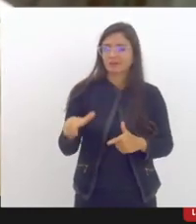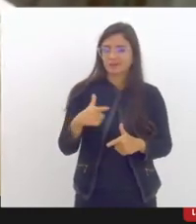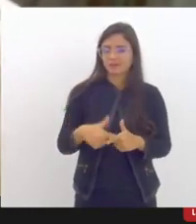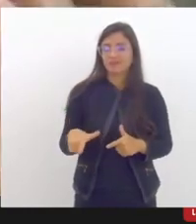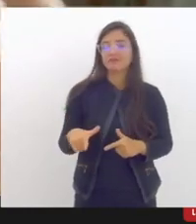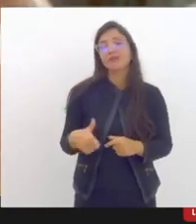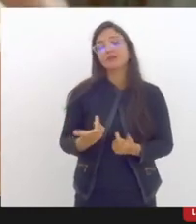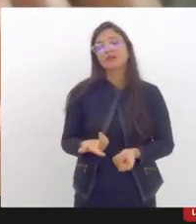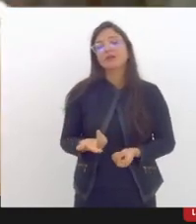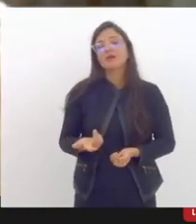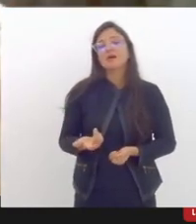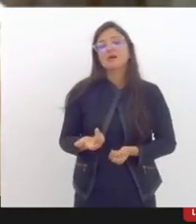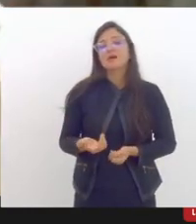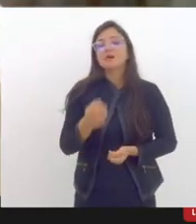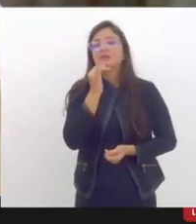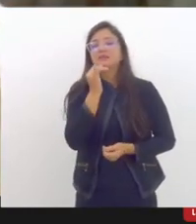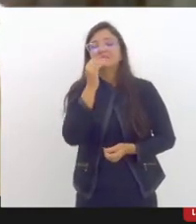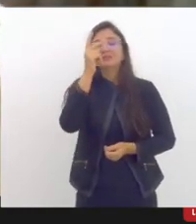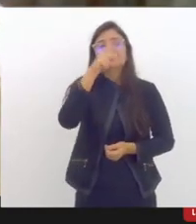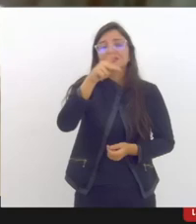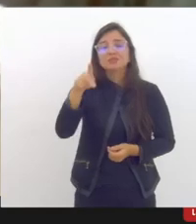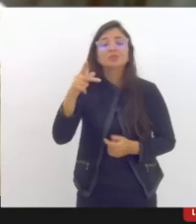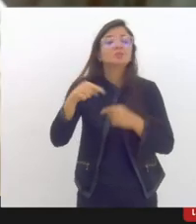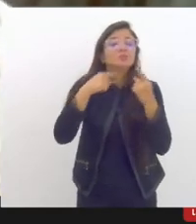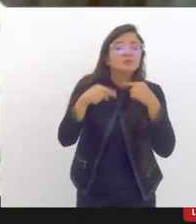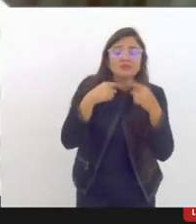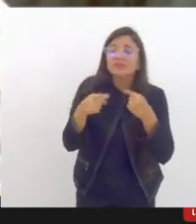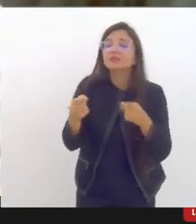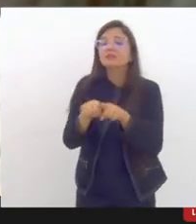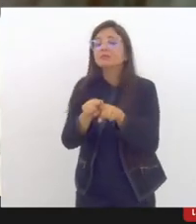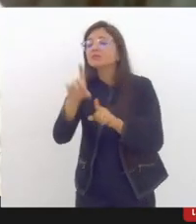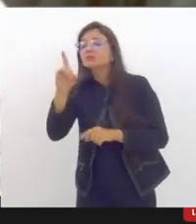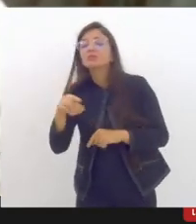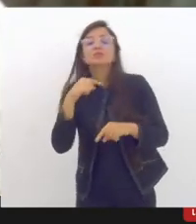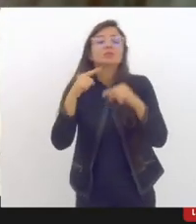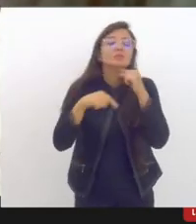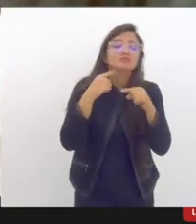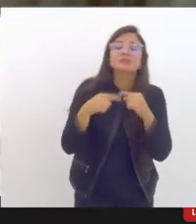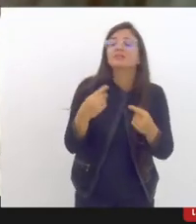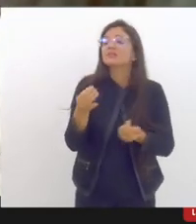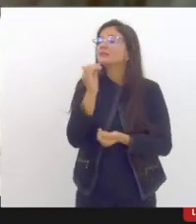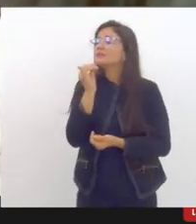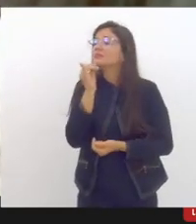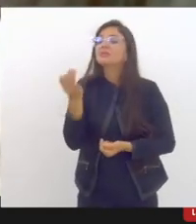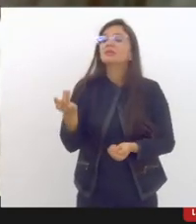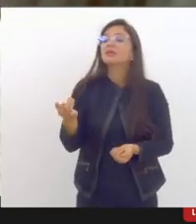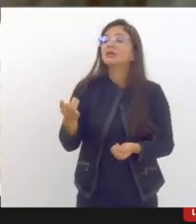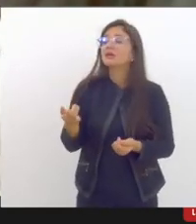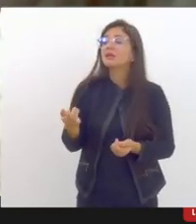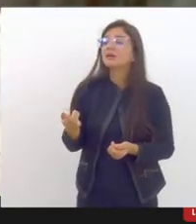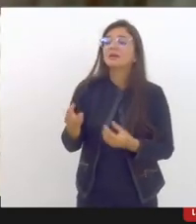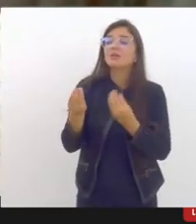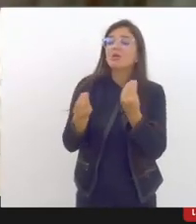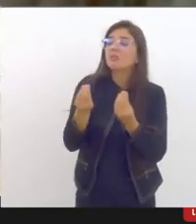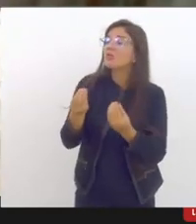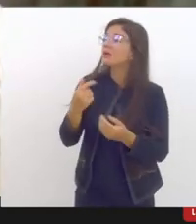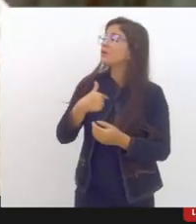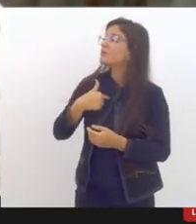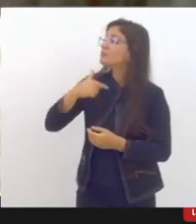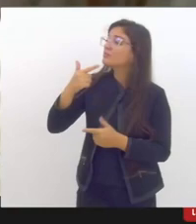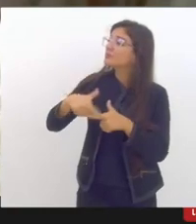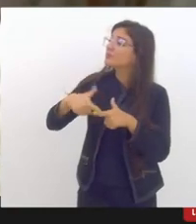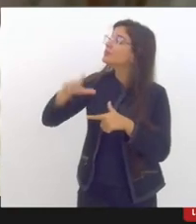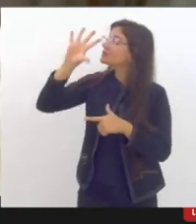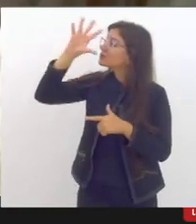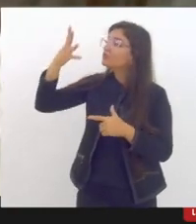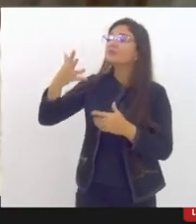dúvidas os diretores também com muitas dúvidas sobre quais os limites para se tentar resolver questões